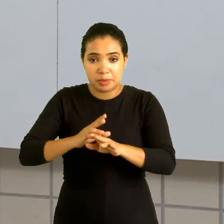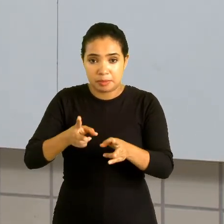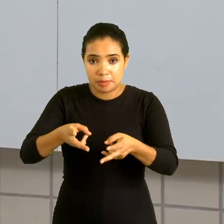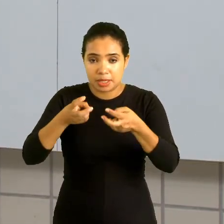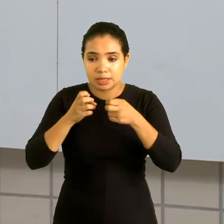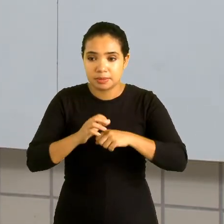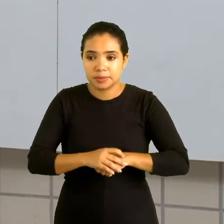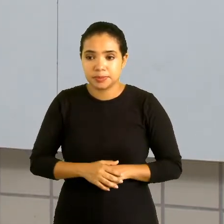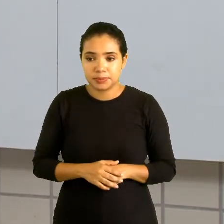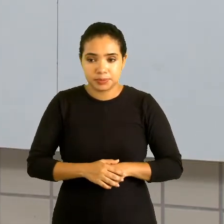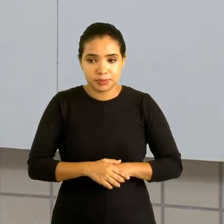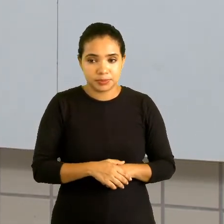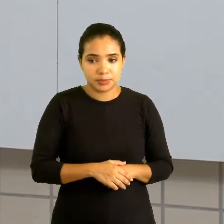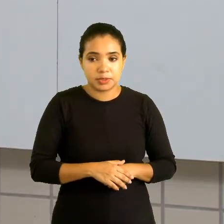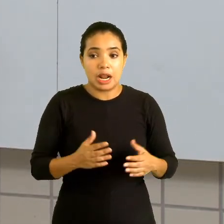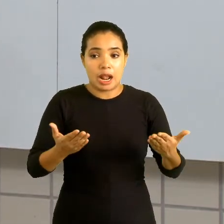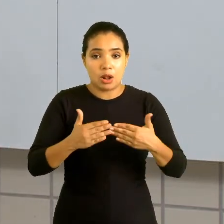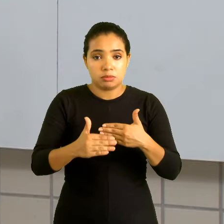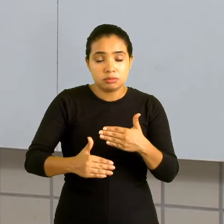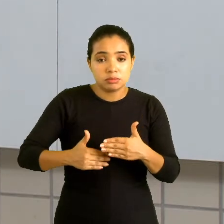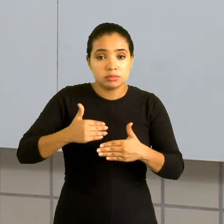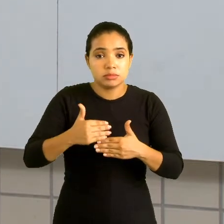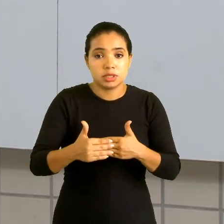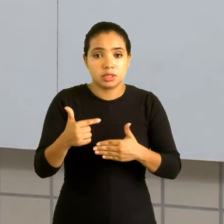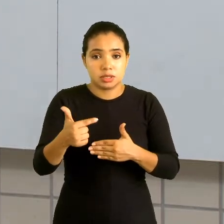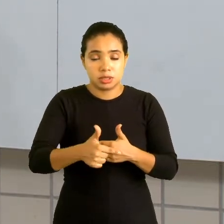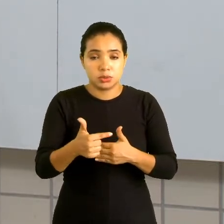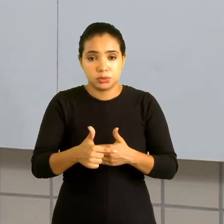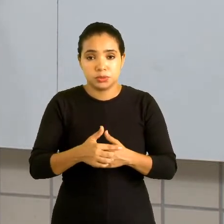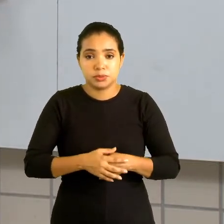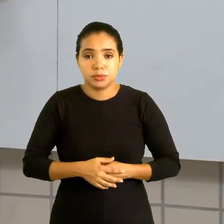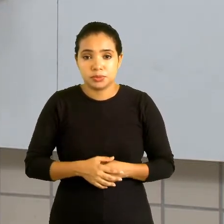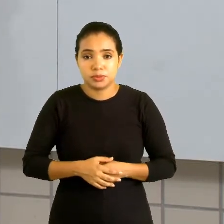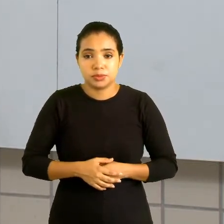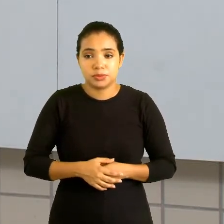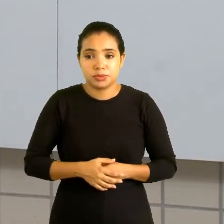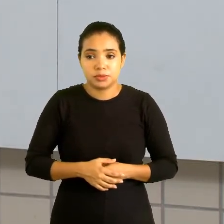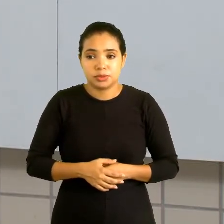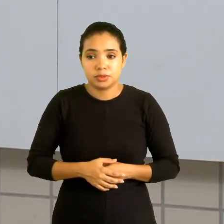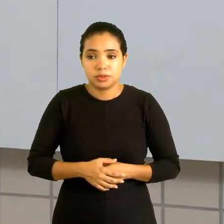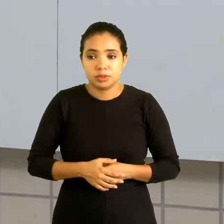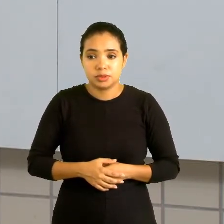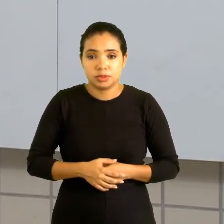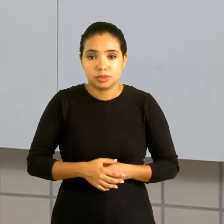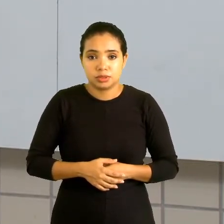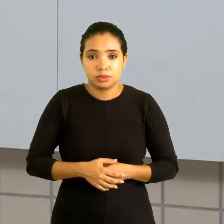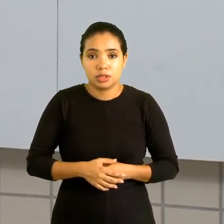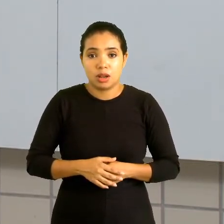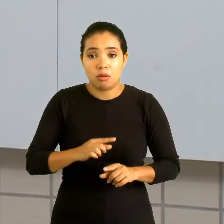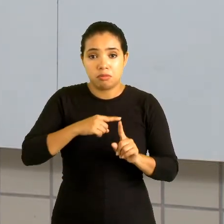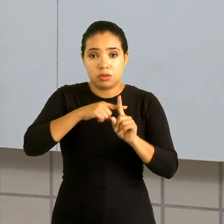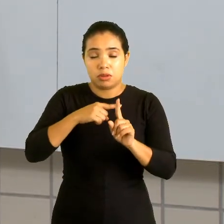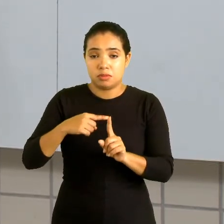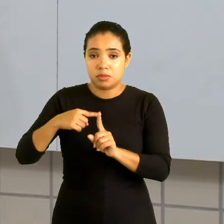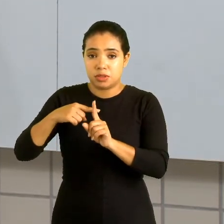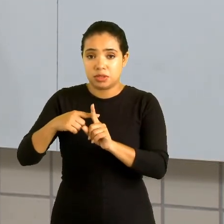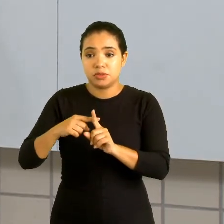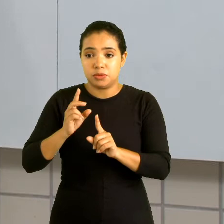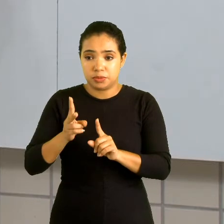Feito isso, eu vou passar, então, para o nosso segundo termo. Os dois são positivos? Mantenha o sinal de mais.